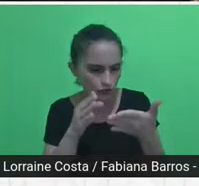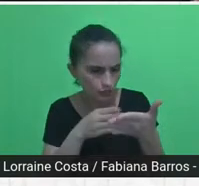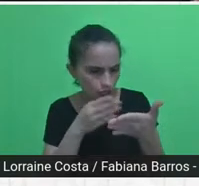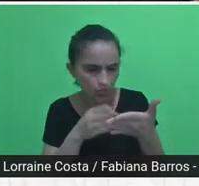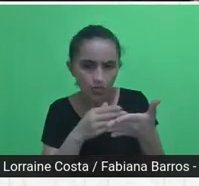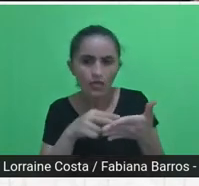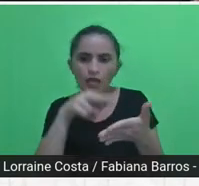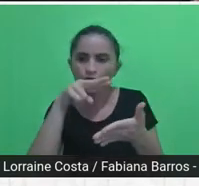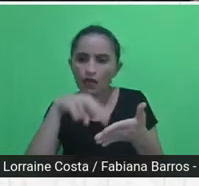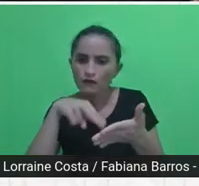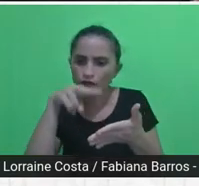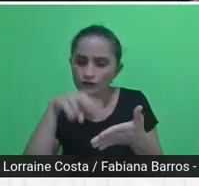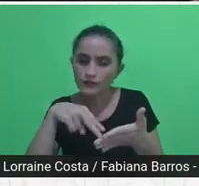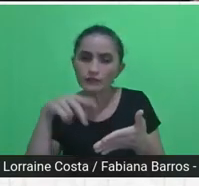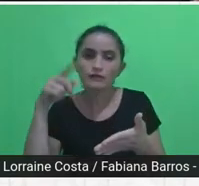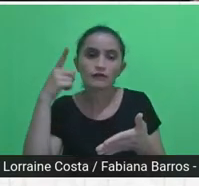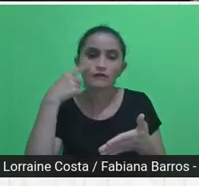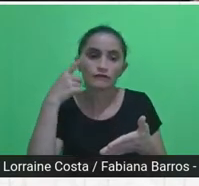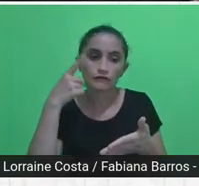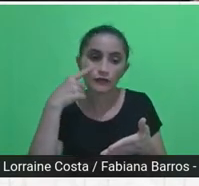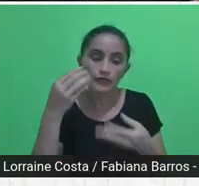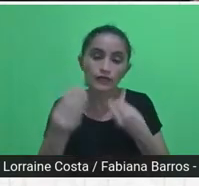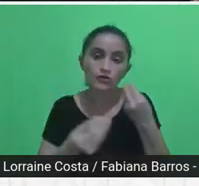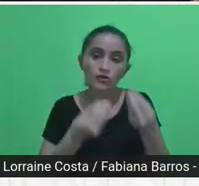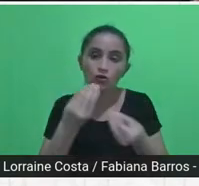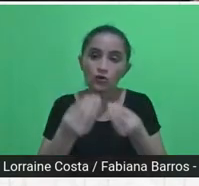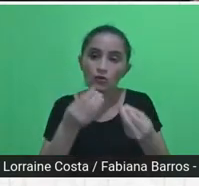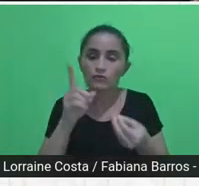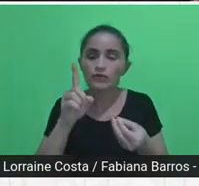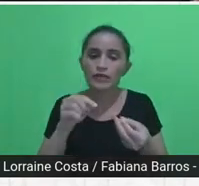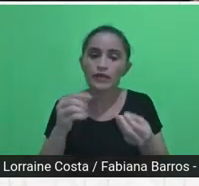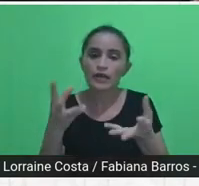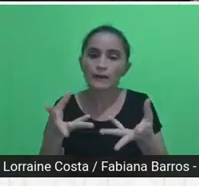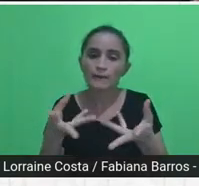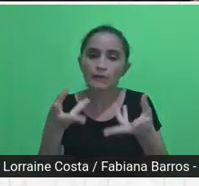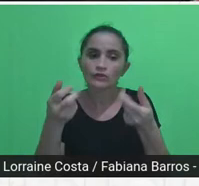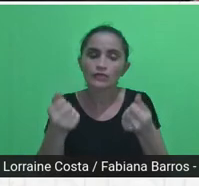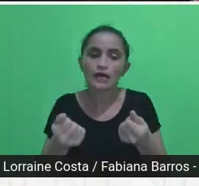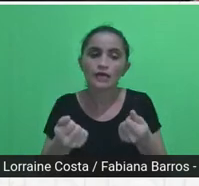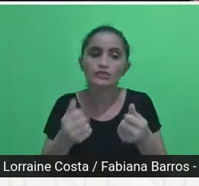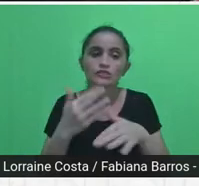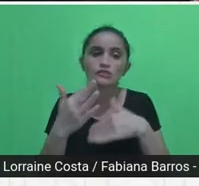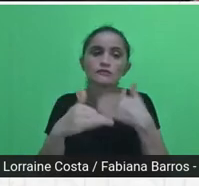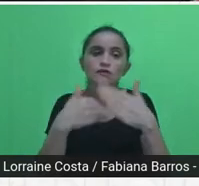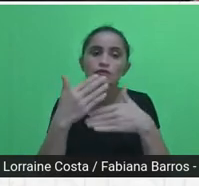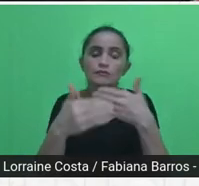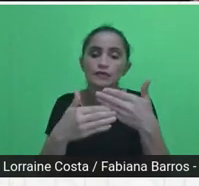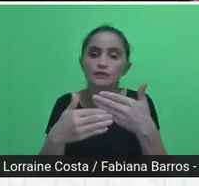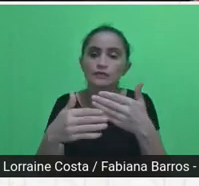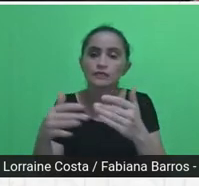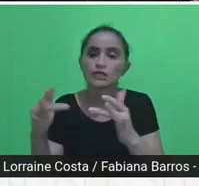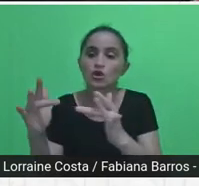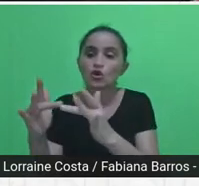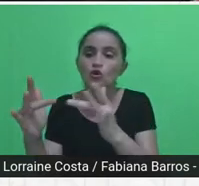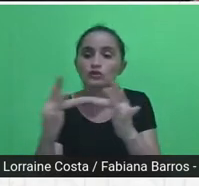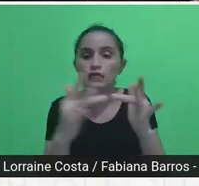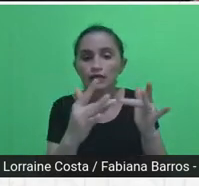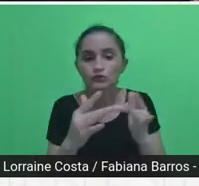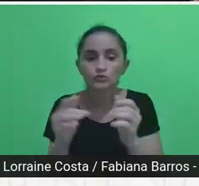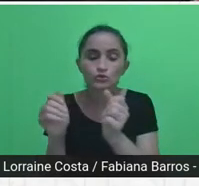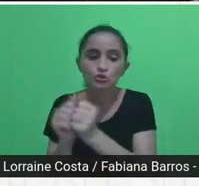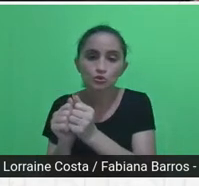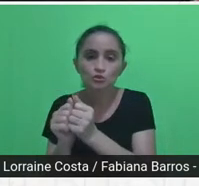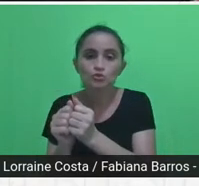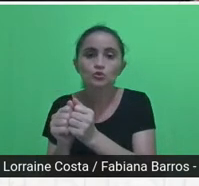abordagem e na construção das interfaces com a comunidade Vila do Amanhecer. Pode